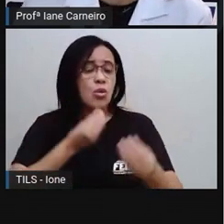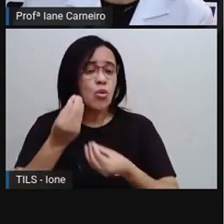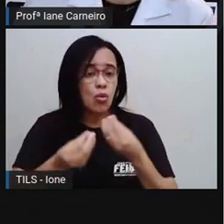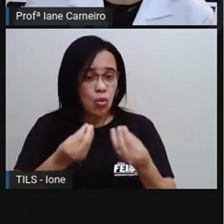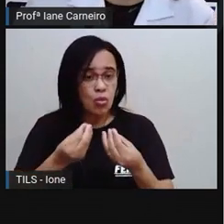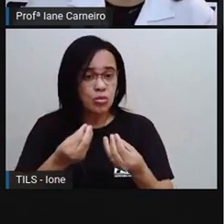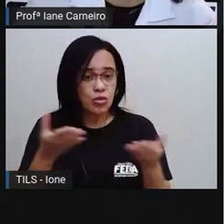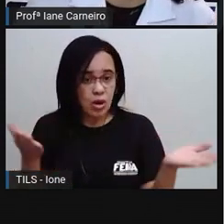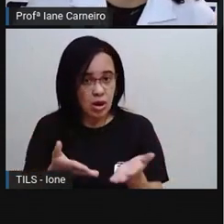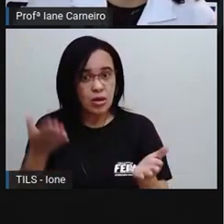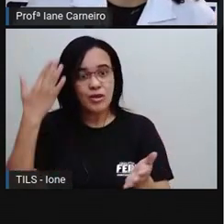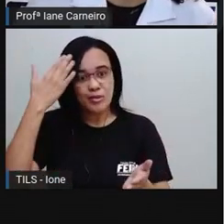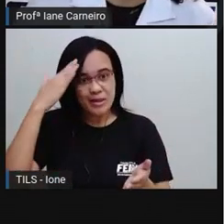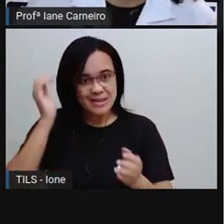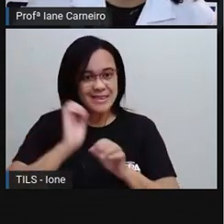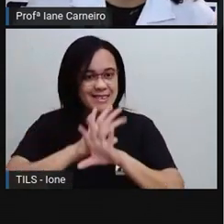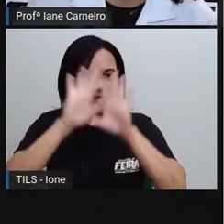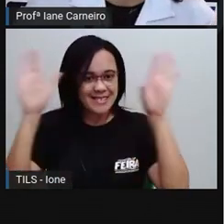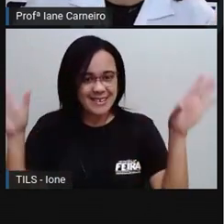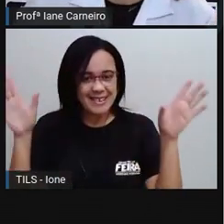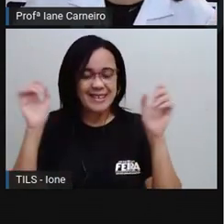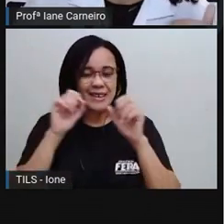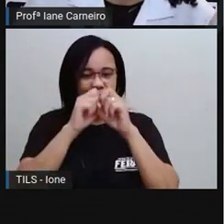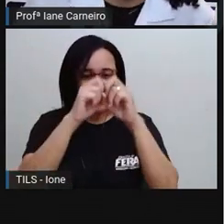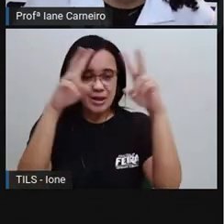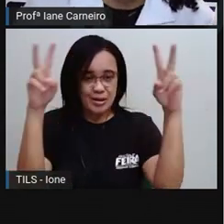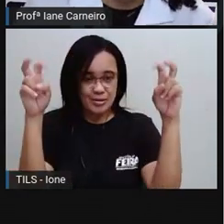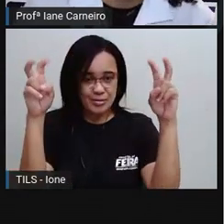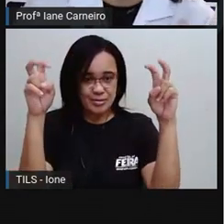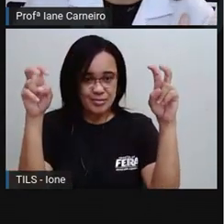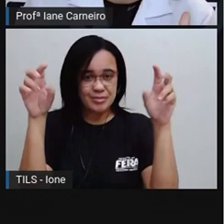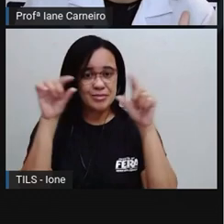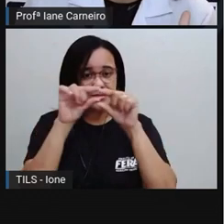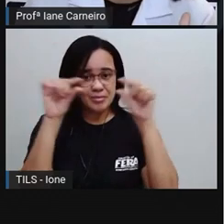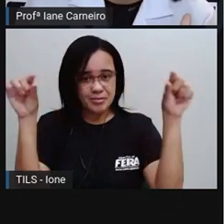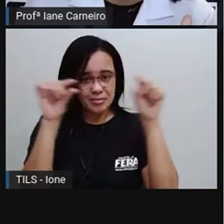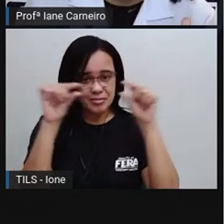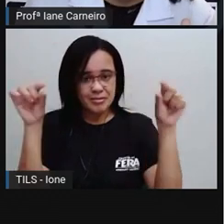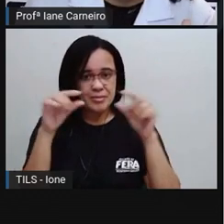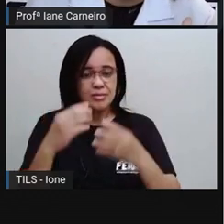certo? Então, aqui tem o título dela, e a Pró vai ler com vocês.